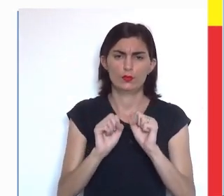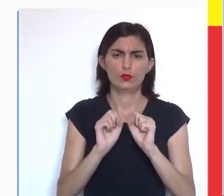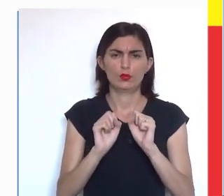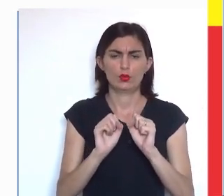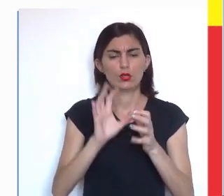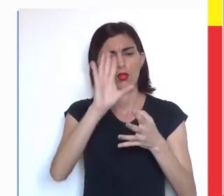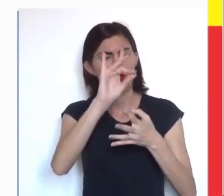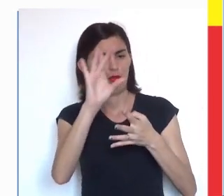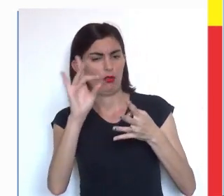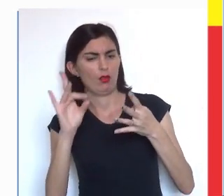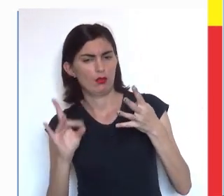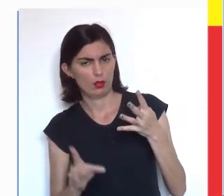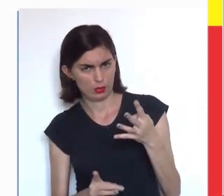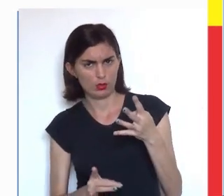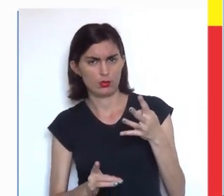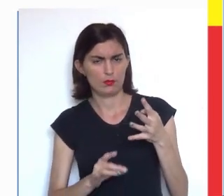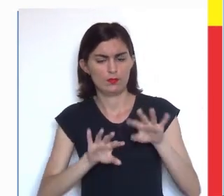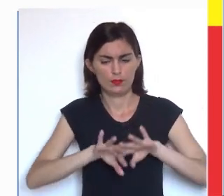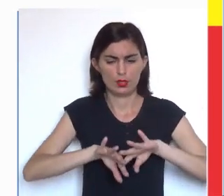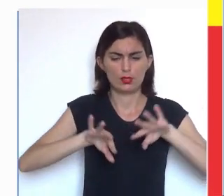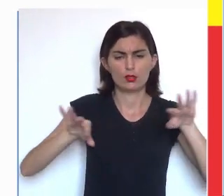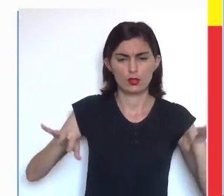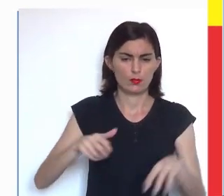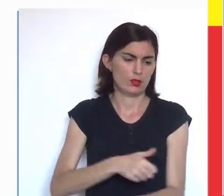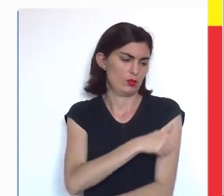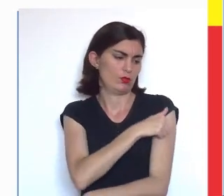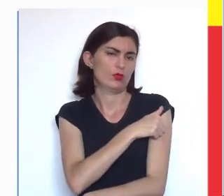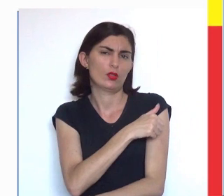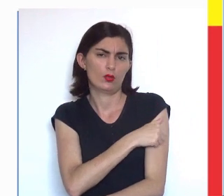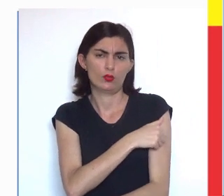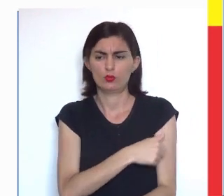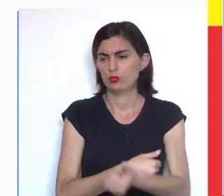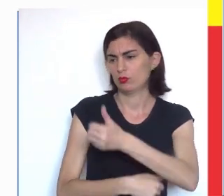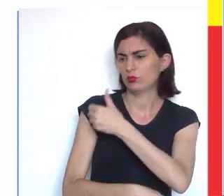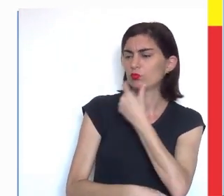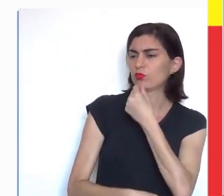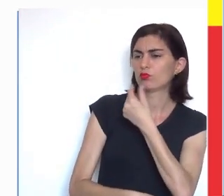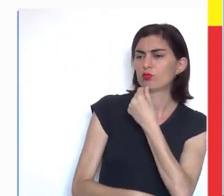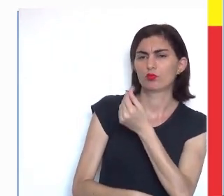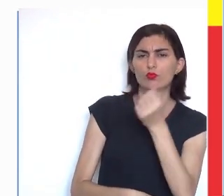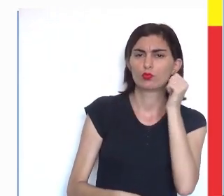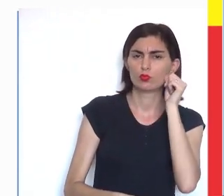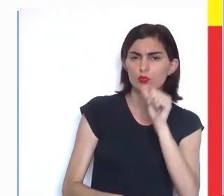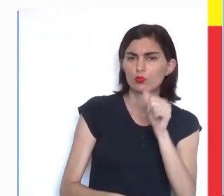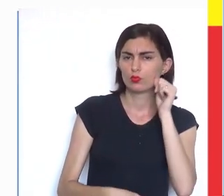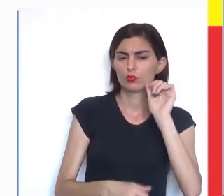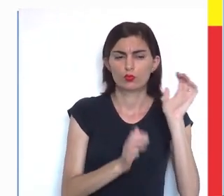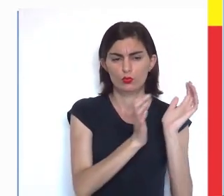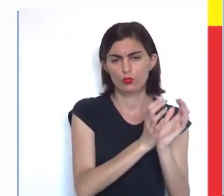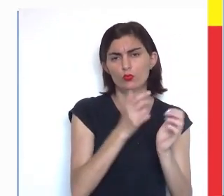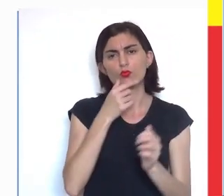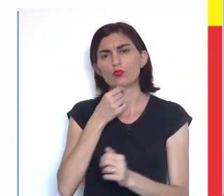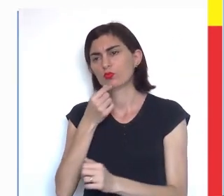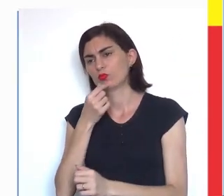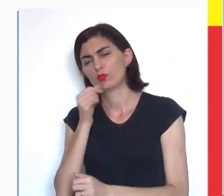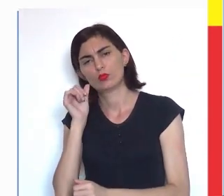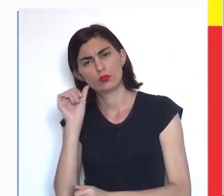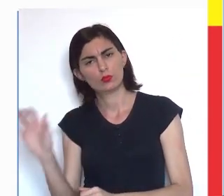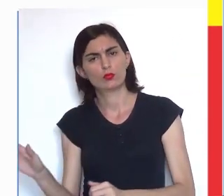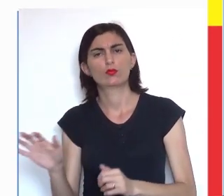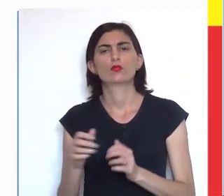a gente pode detalhar, separando em alunas e alunos. Que, nesse